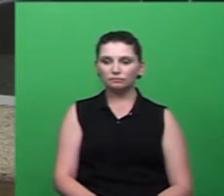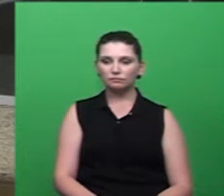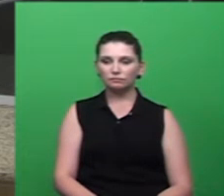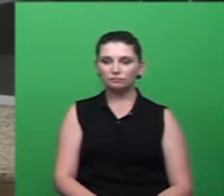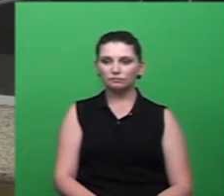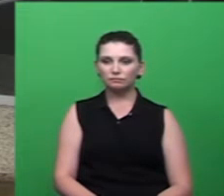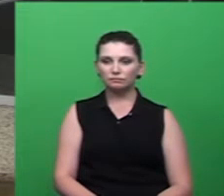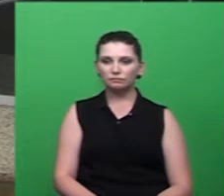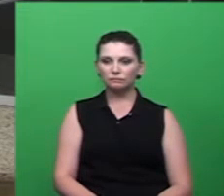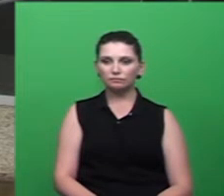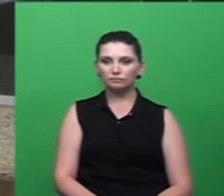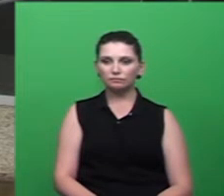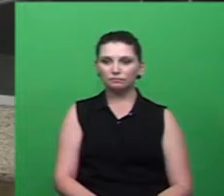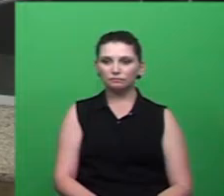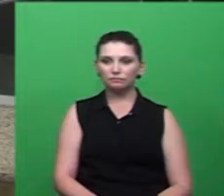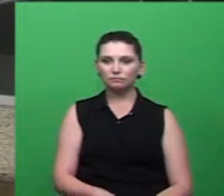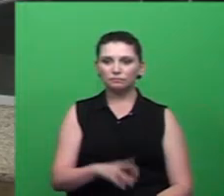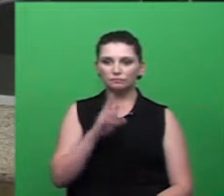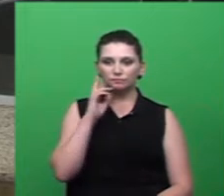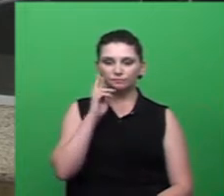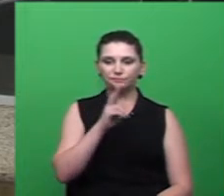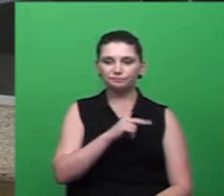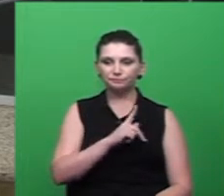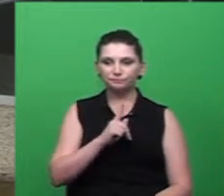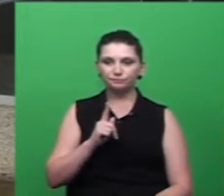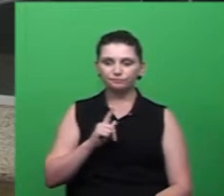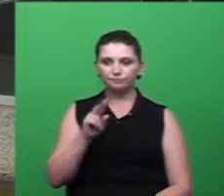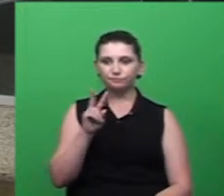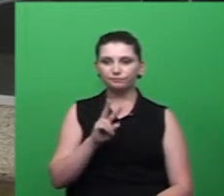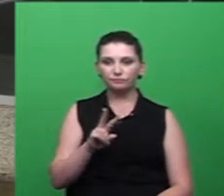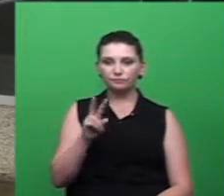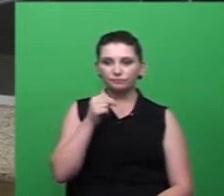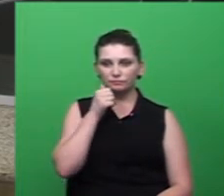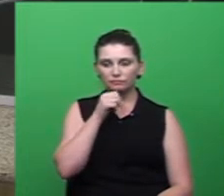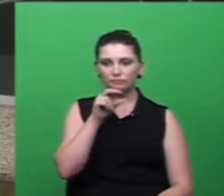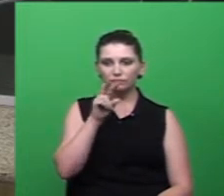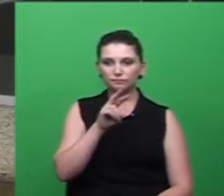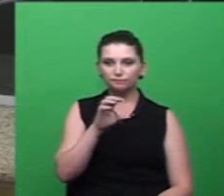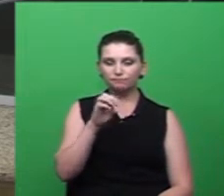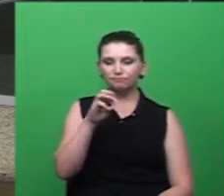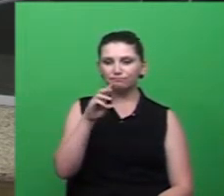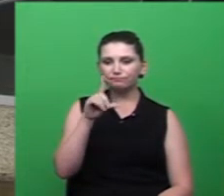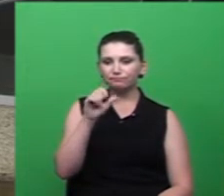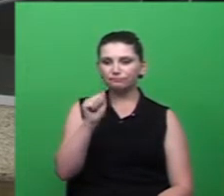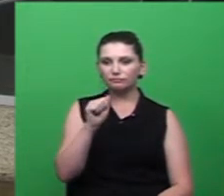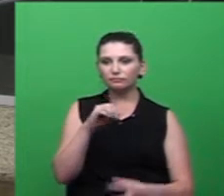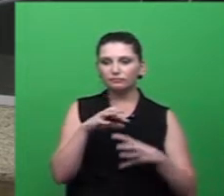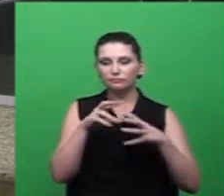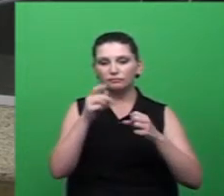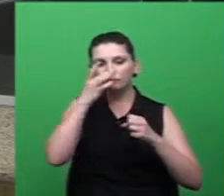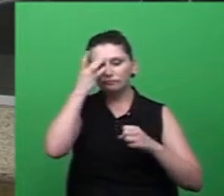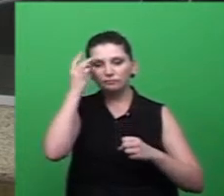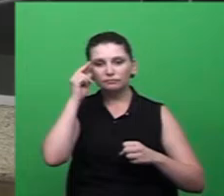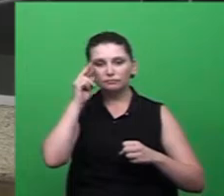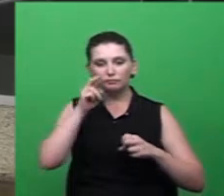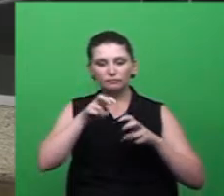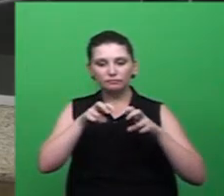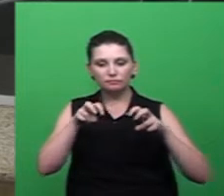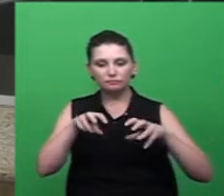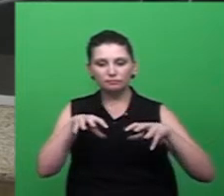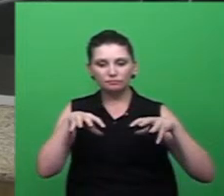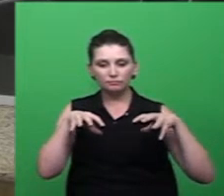senhor presidente senhores vereadores vereadora Camila os demais que nos assistem no plenário